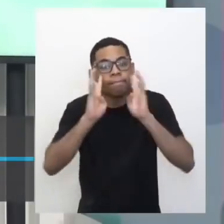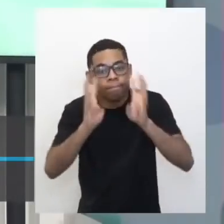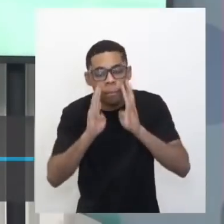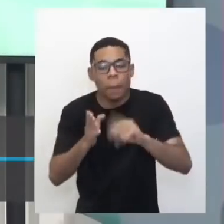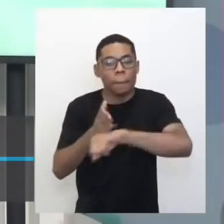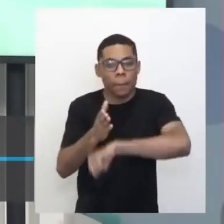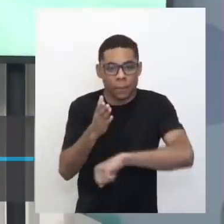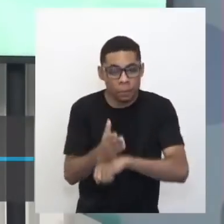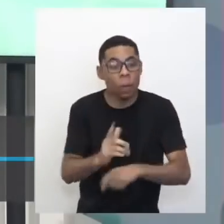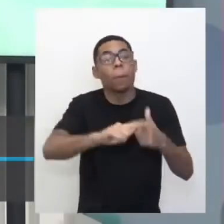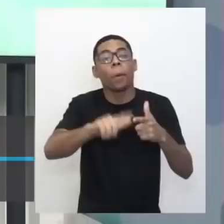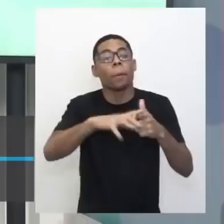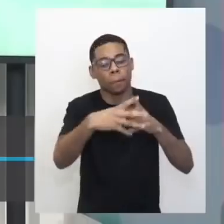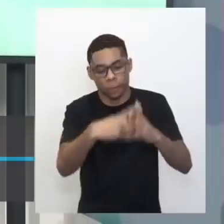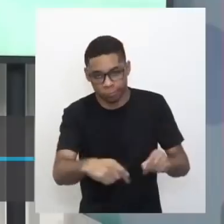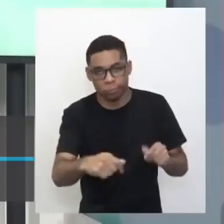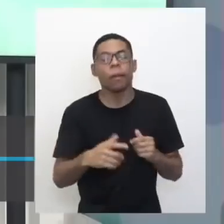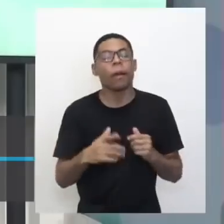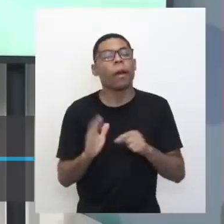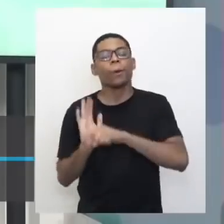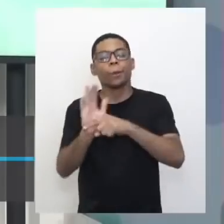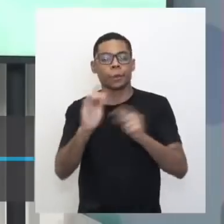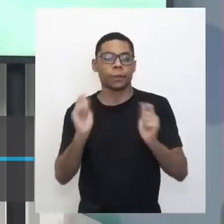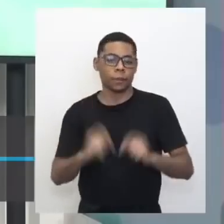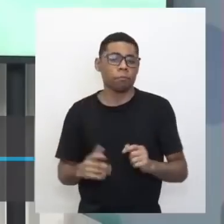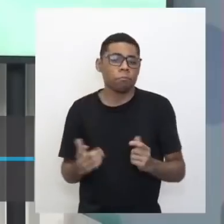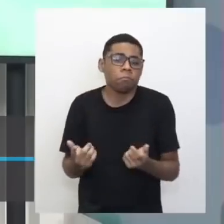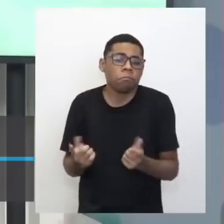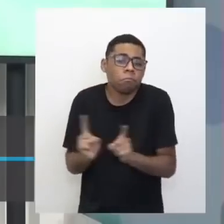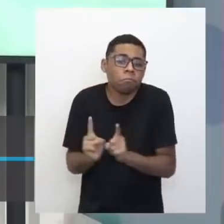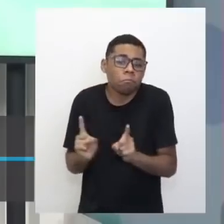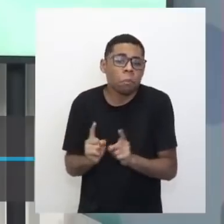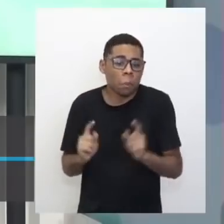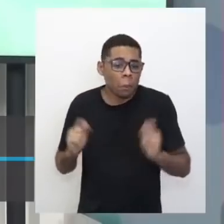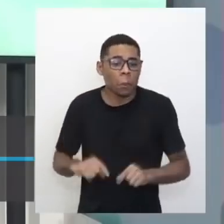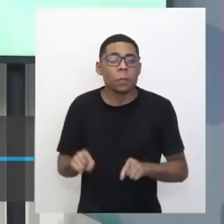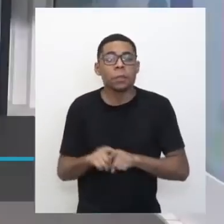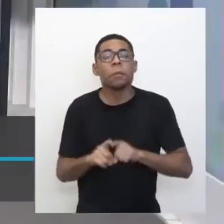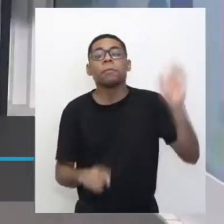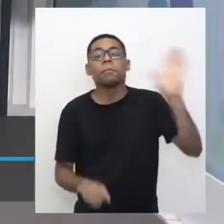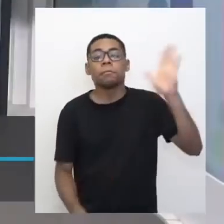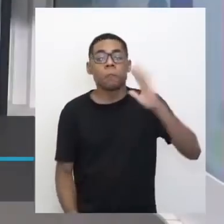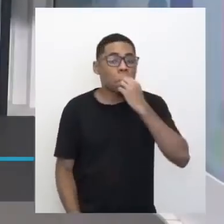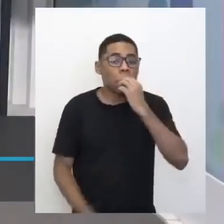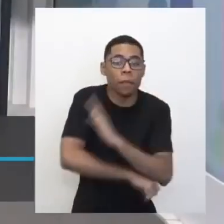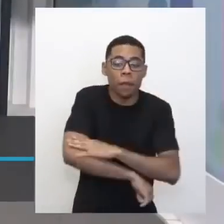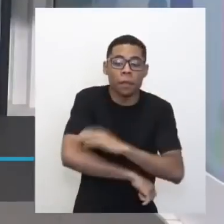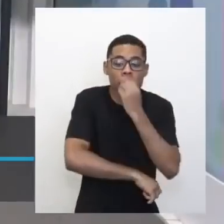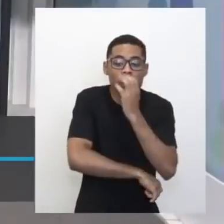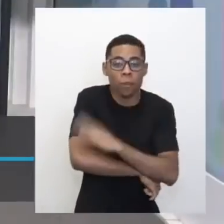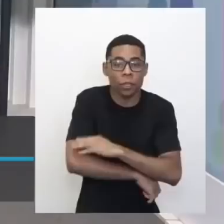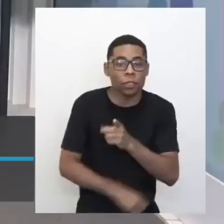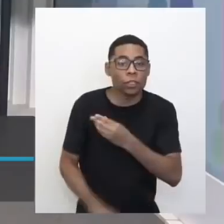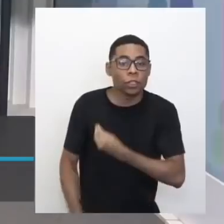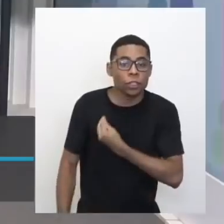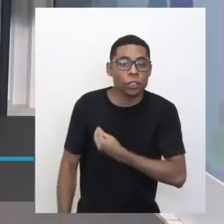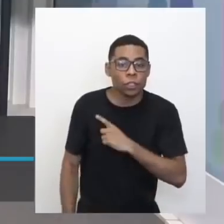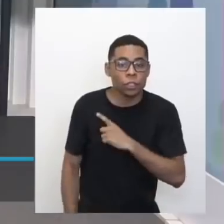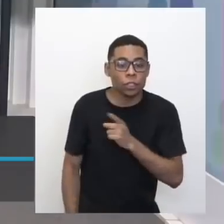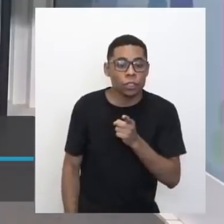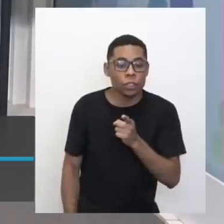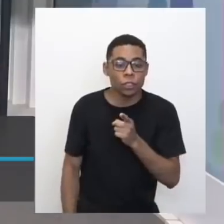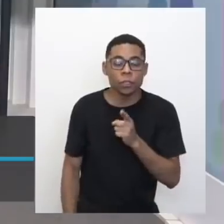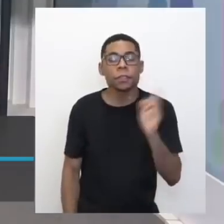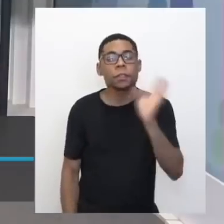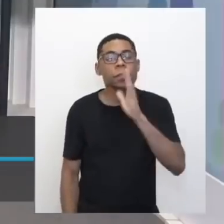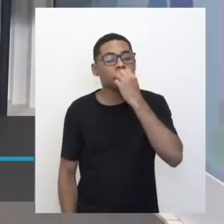participando de diversas formas, mas também pode cumprimentar, aí tem cumprimentos já, Edjoel? Nossa, bastante, viu? Sejam todos